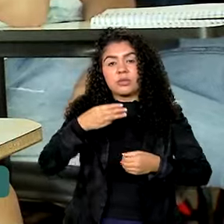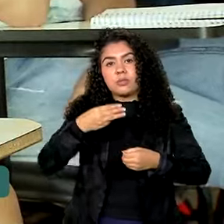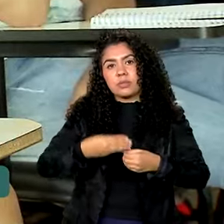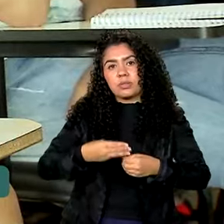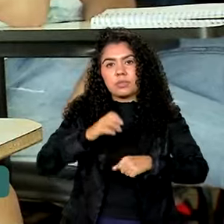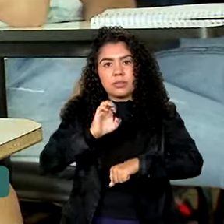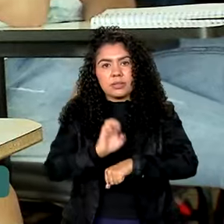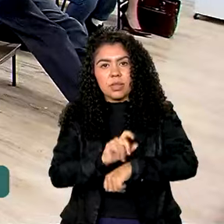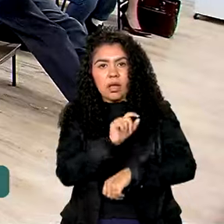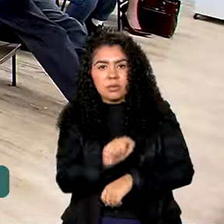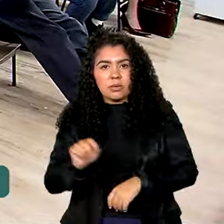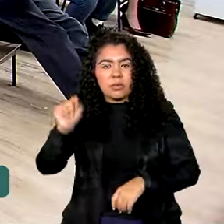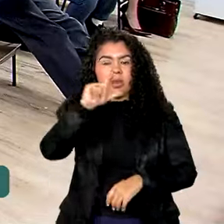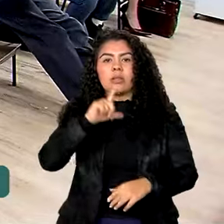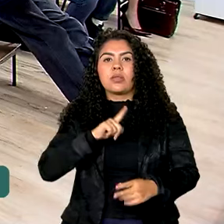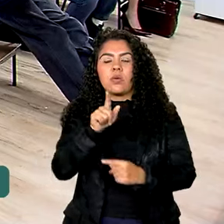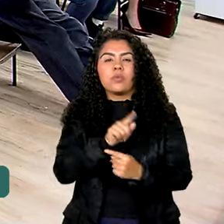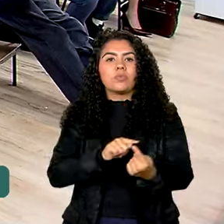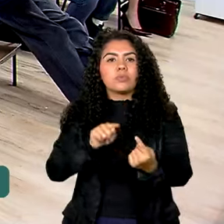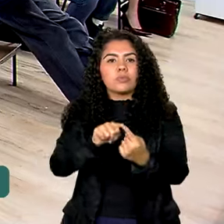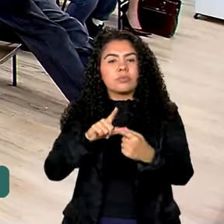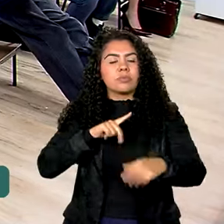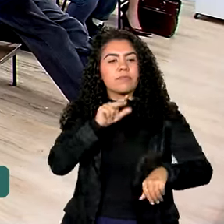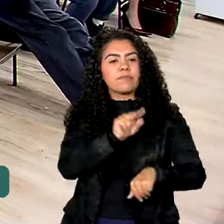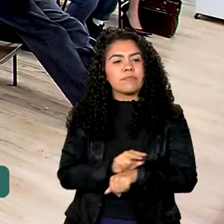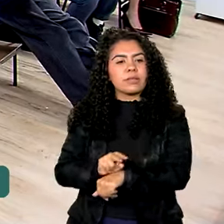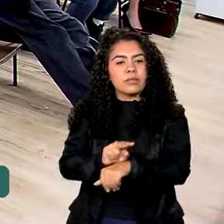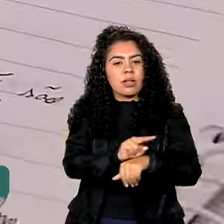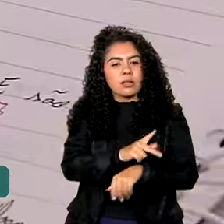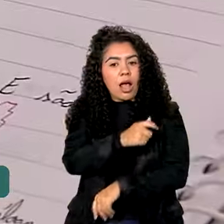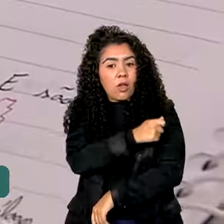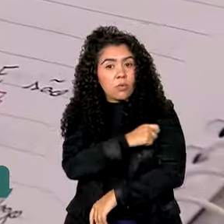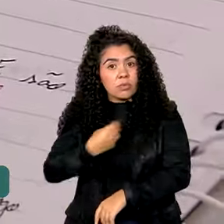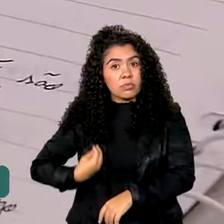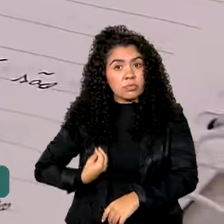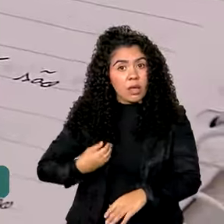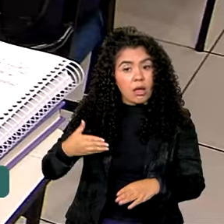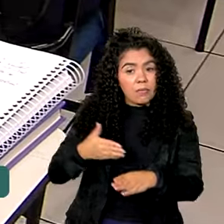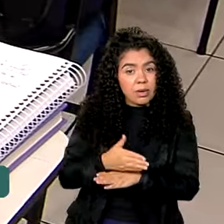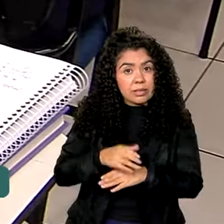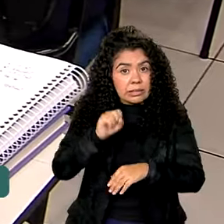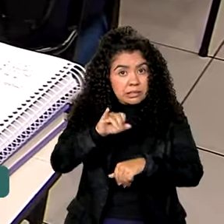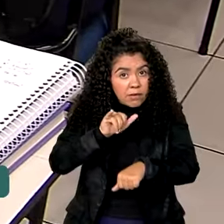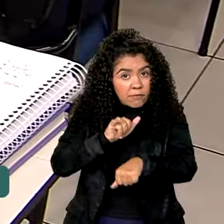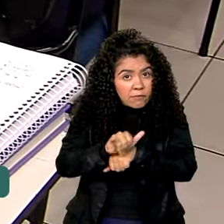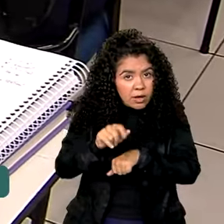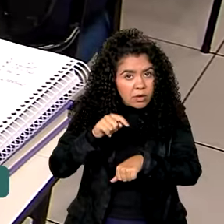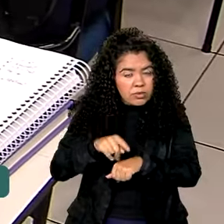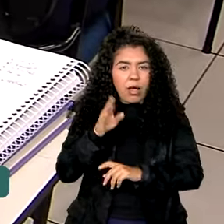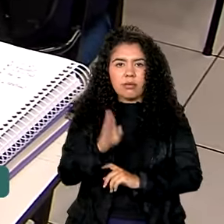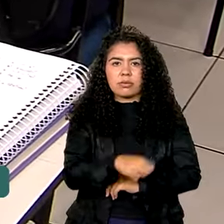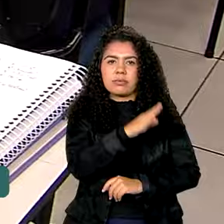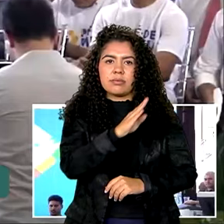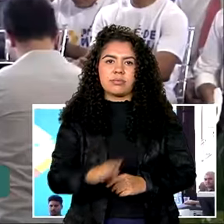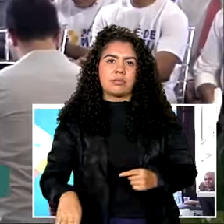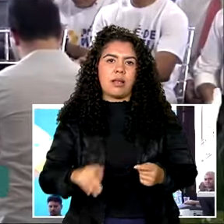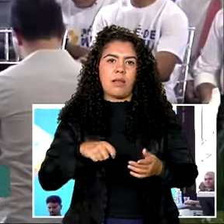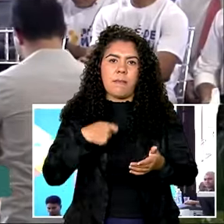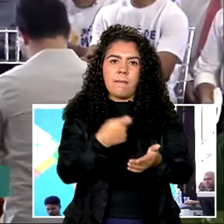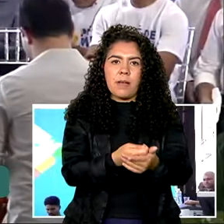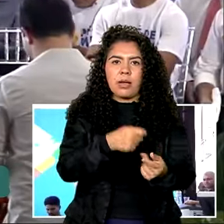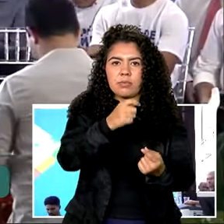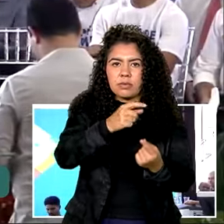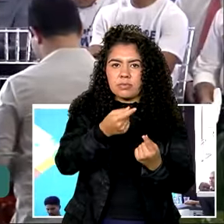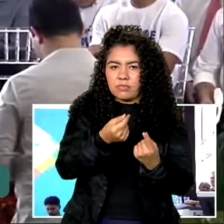tarefa de fiscalizar a presença dos alunos em sala de aula, pois as faltas cancelam as mensalidades. Para